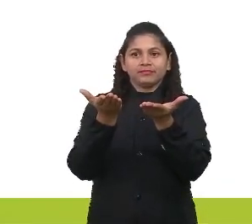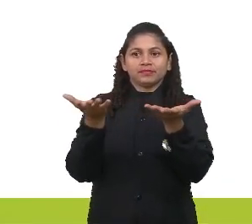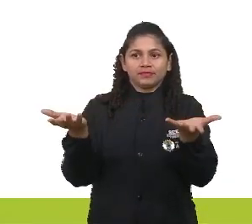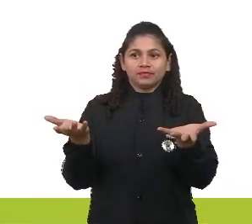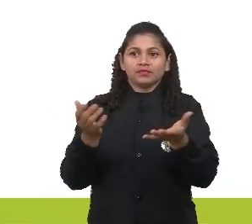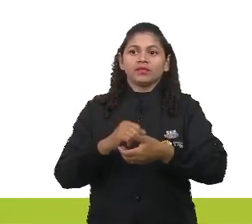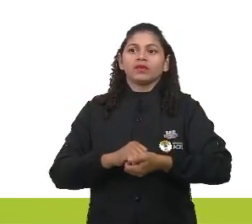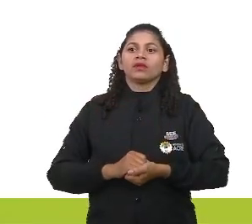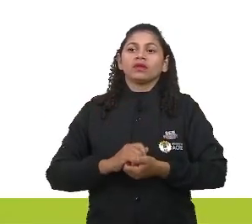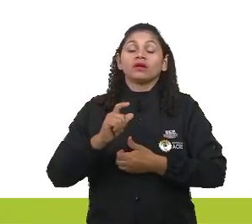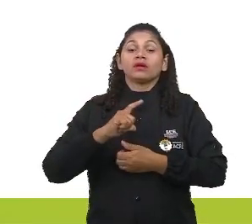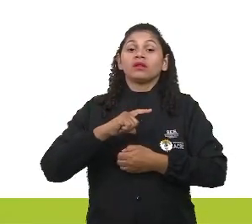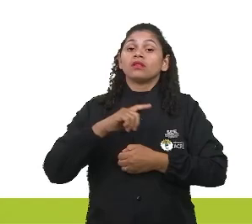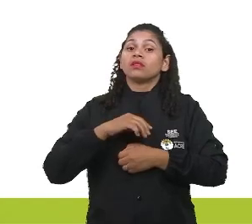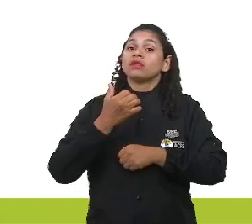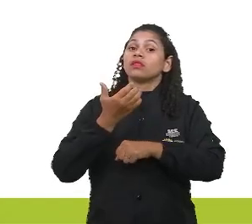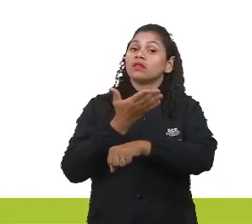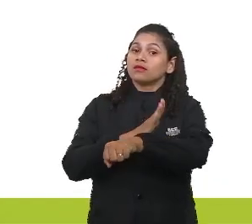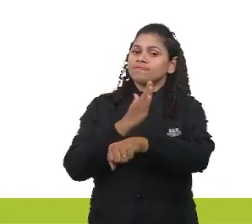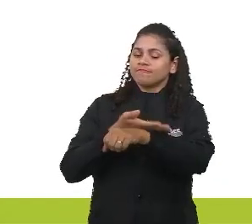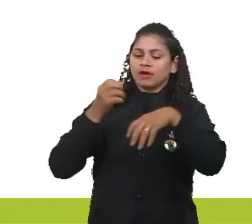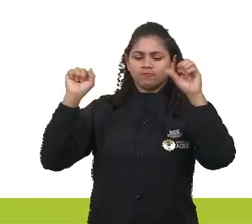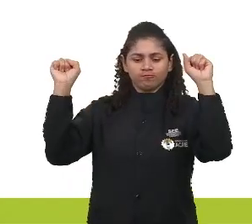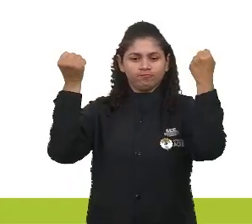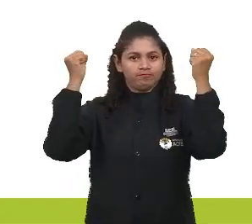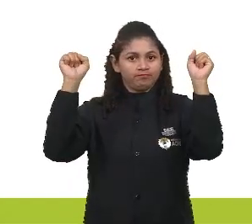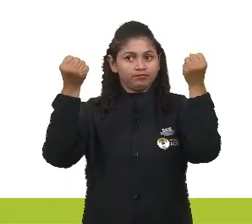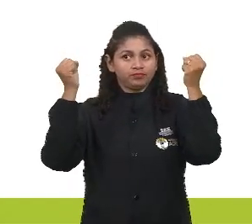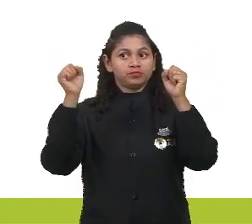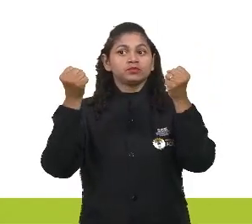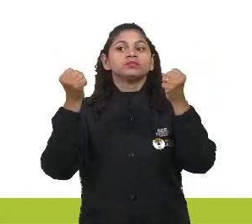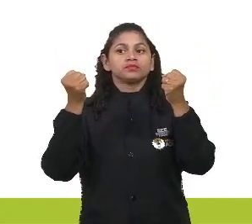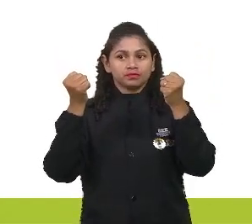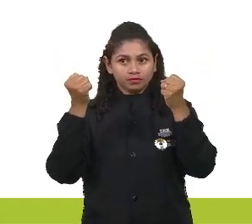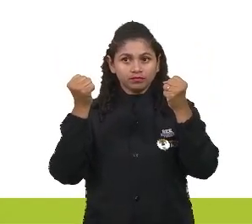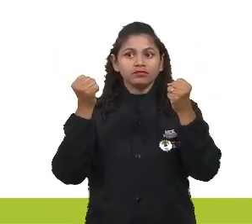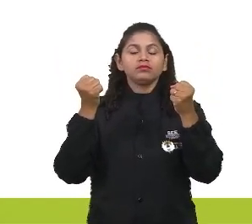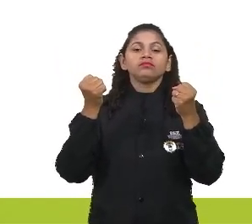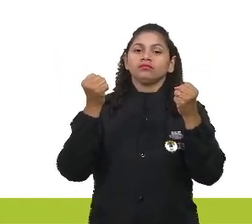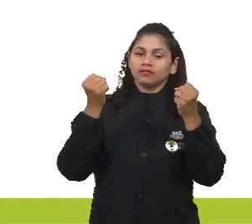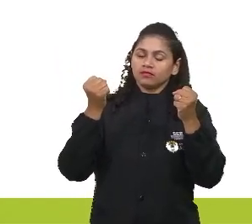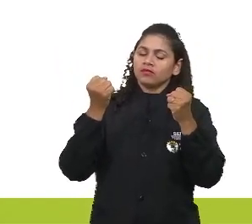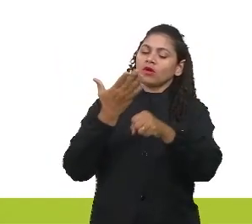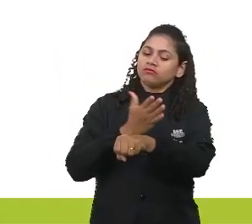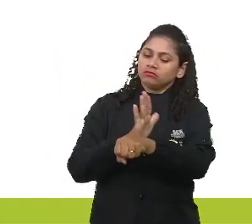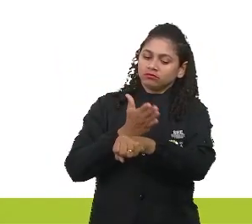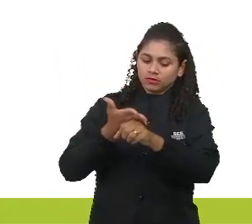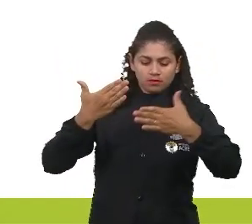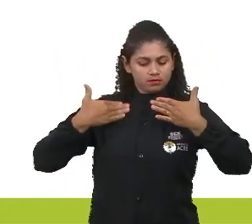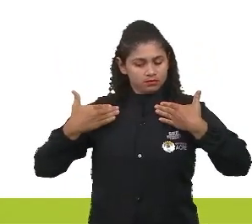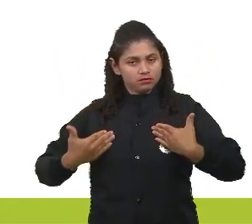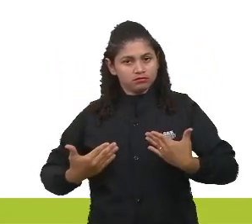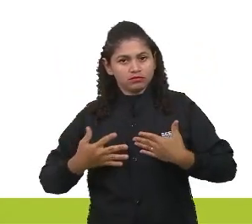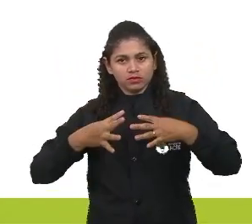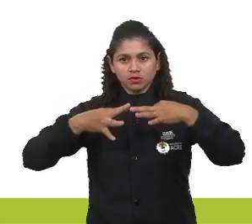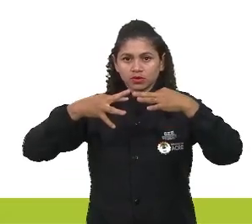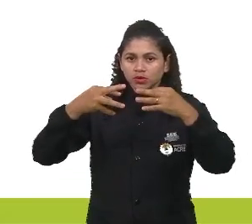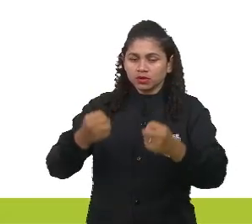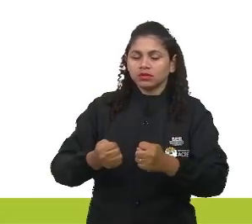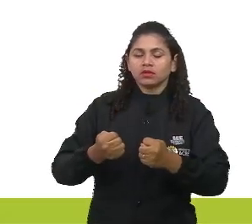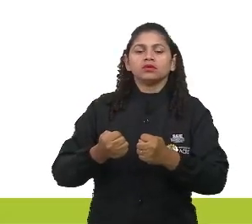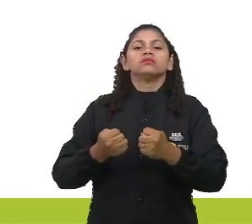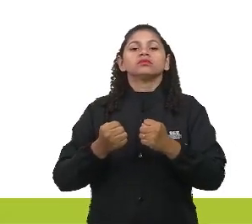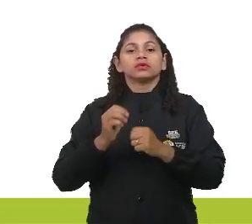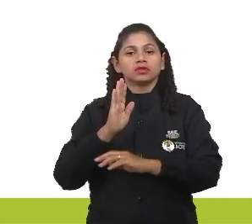atividade física como instrumento. Esse instrumento, ele vai vir por meio de práticas corporais, né? São todas as ações, atividade